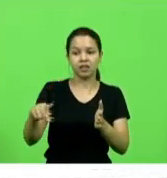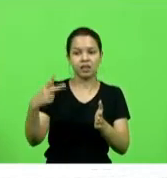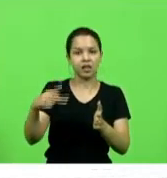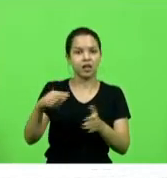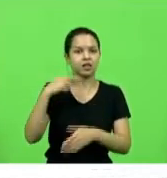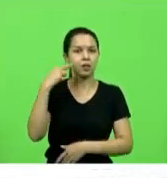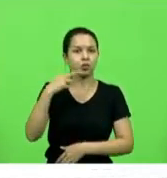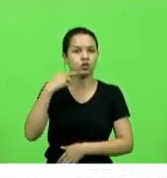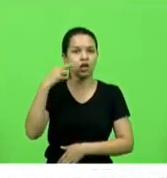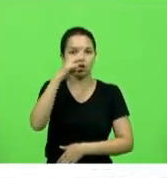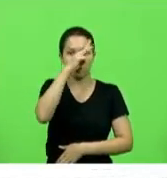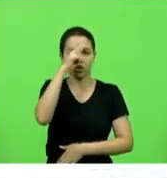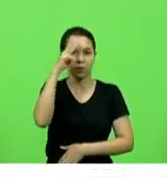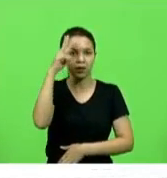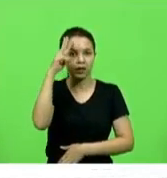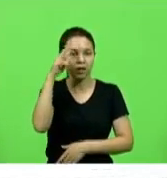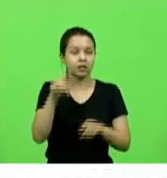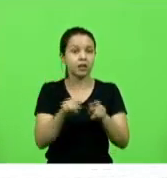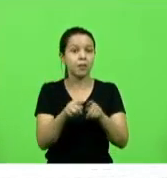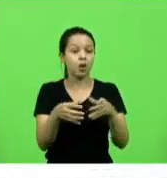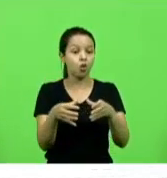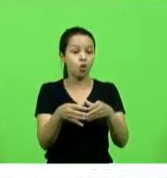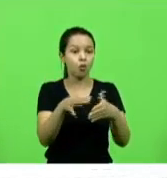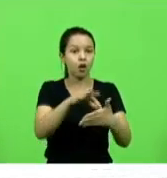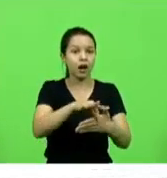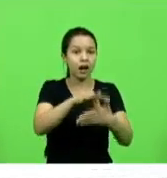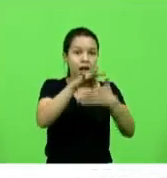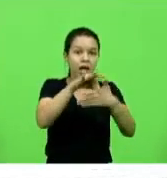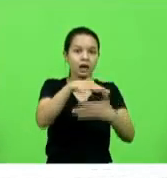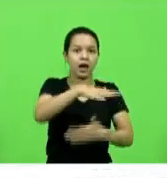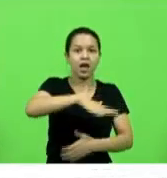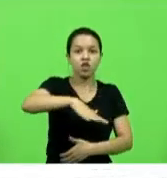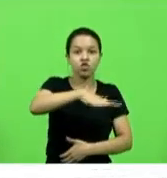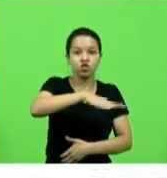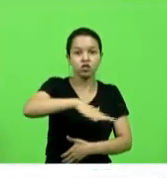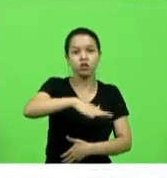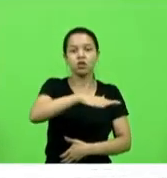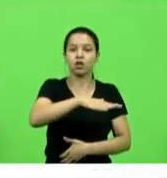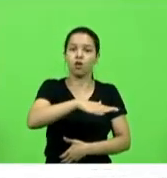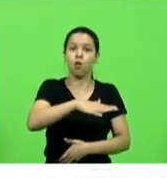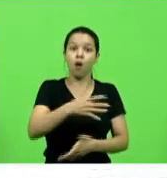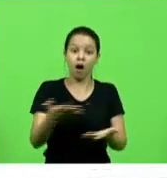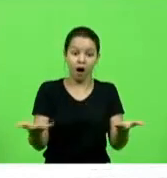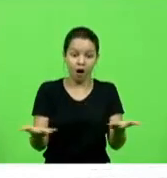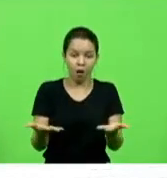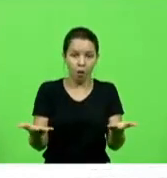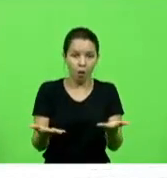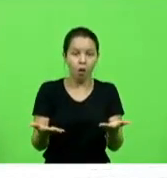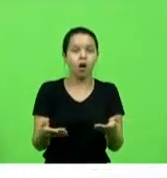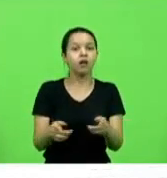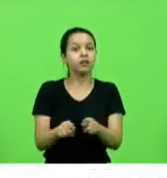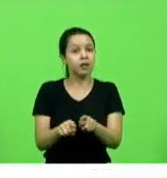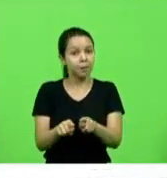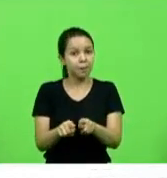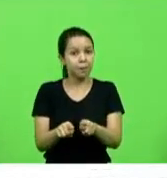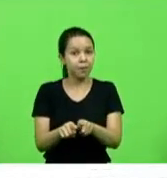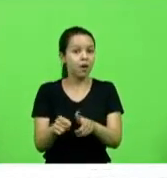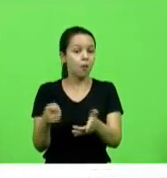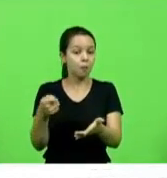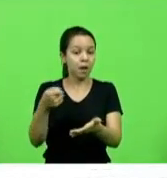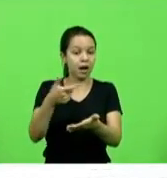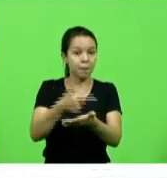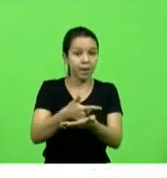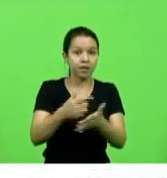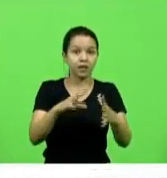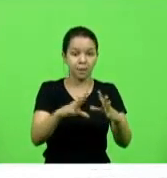lideranças daquela comunidade daquele município daquela região e nesse momento também o pagamento da emenda parlamentar do